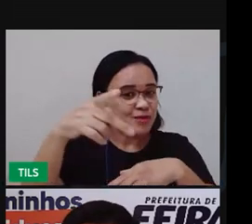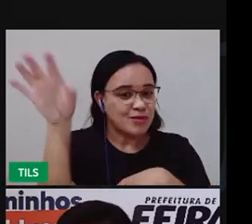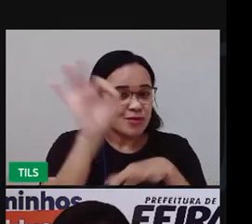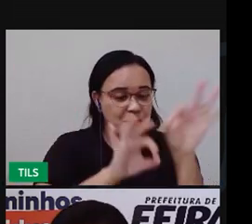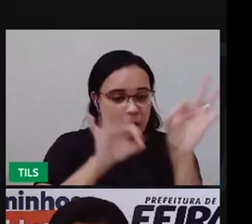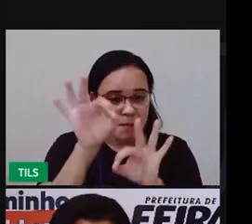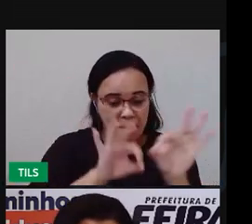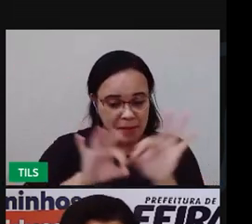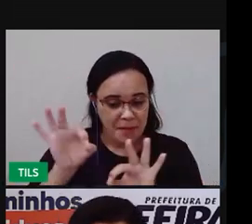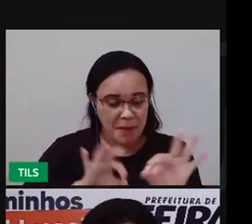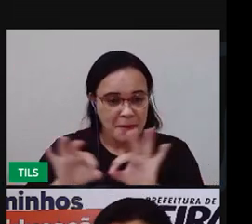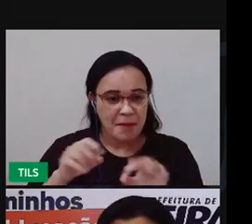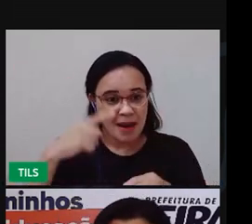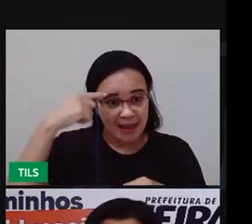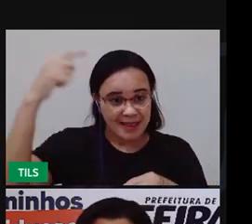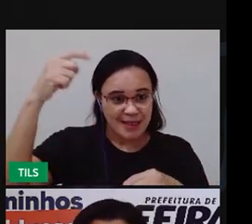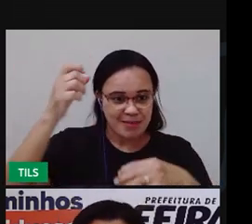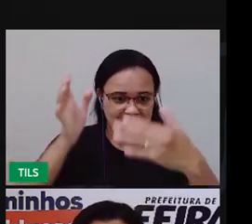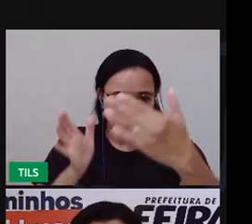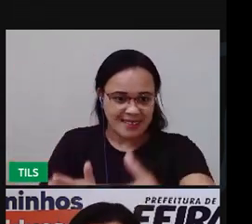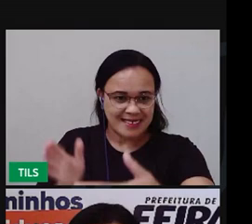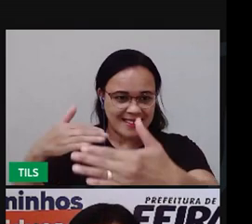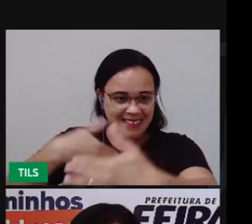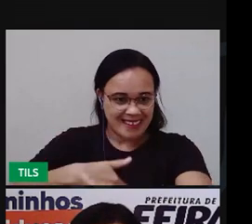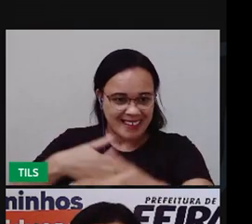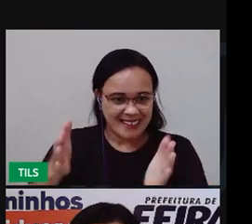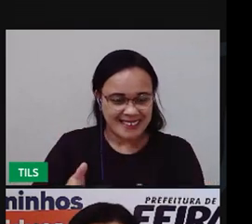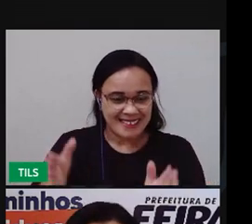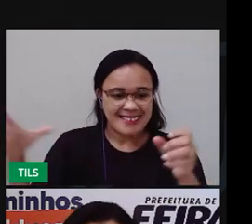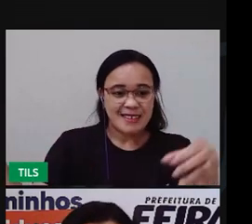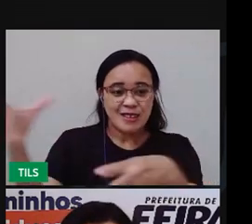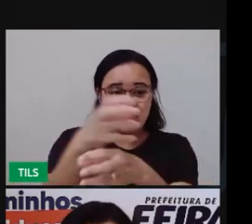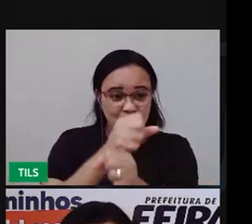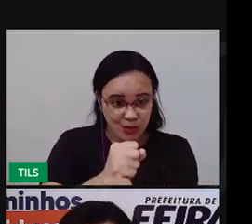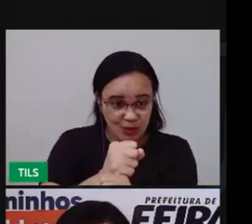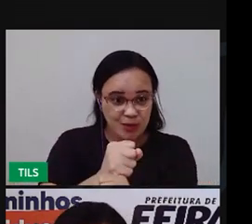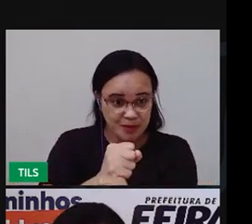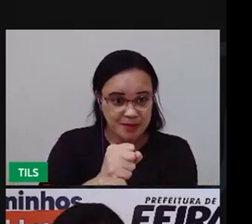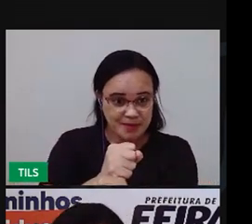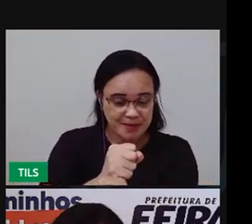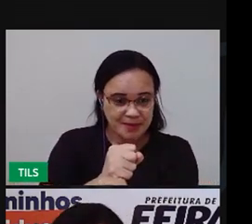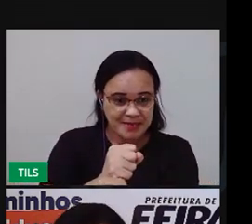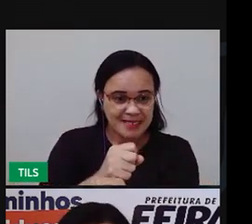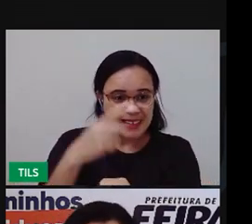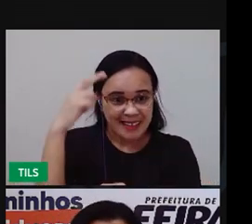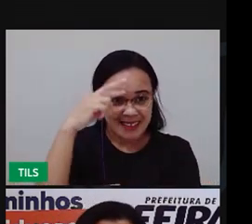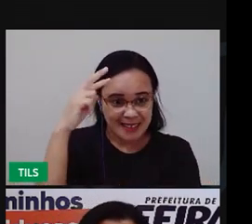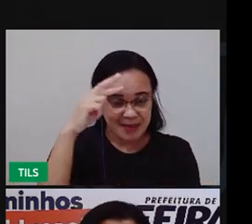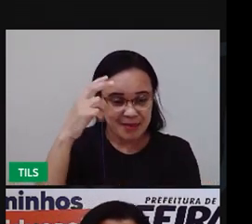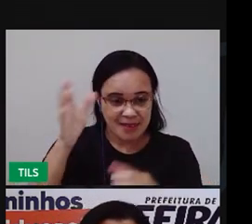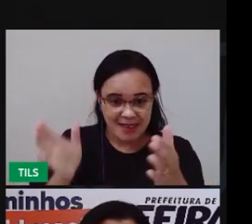para você fazer as somas, a nossa caixa somateca?